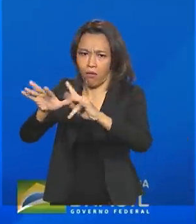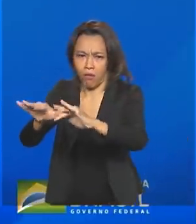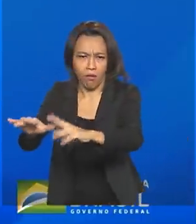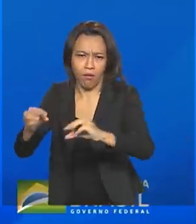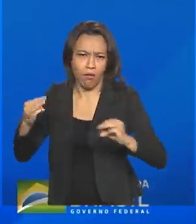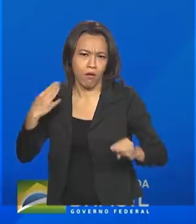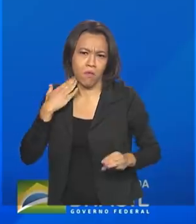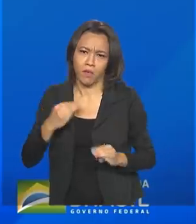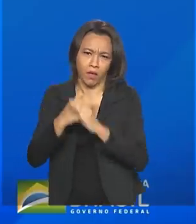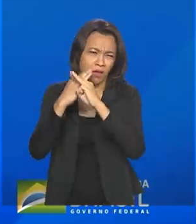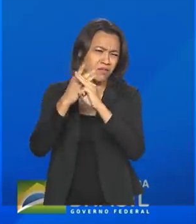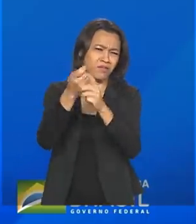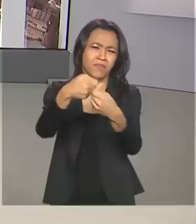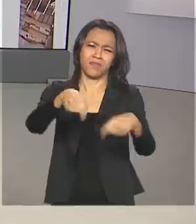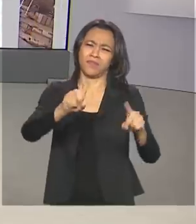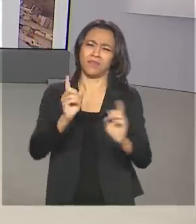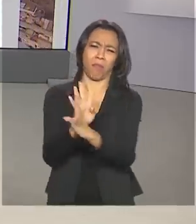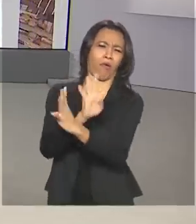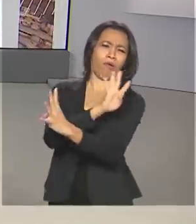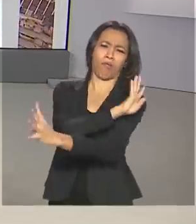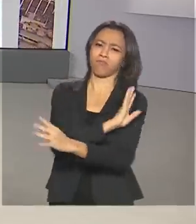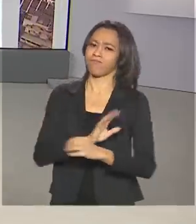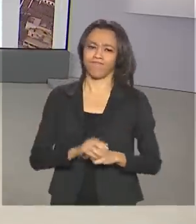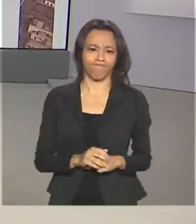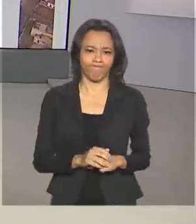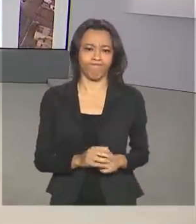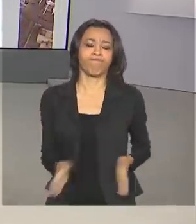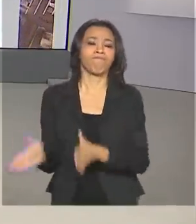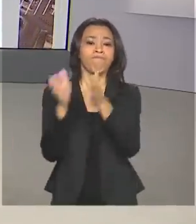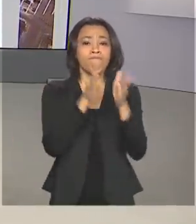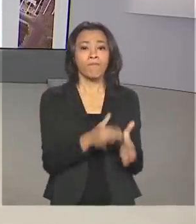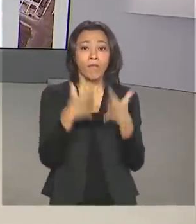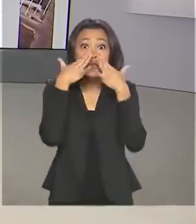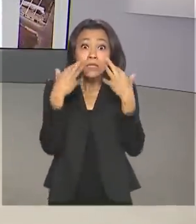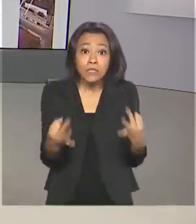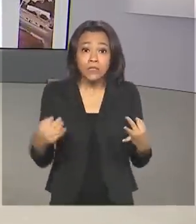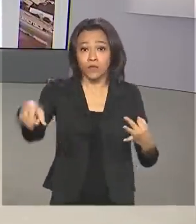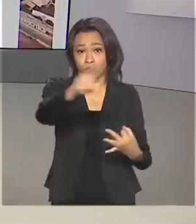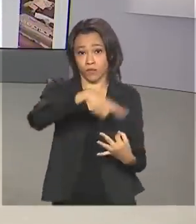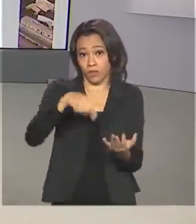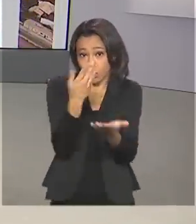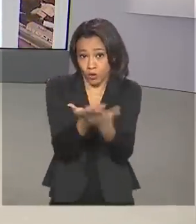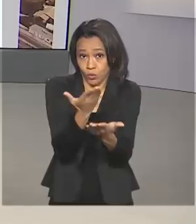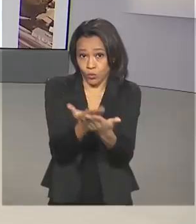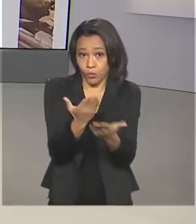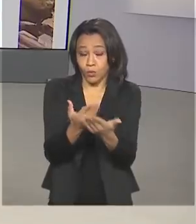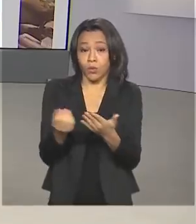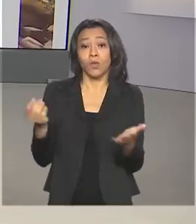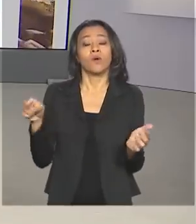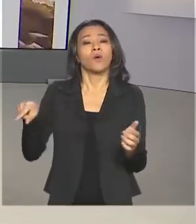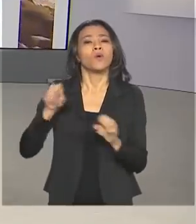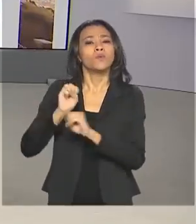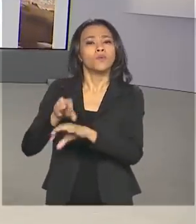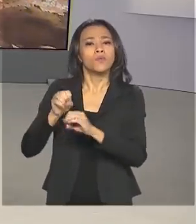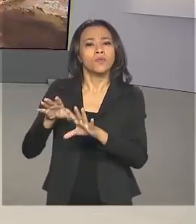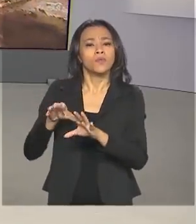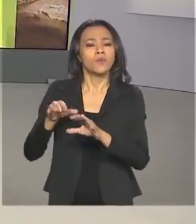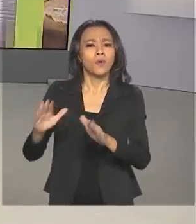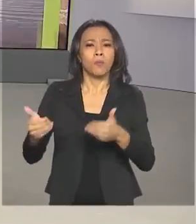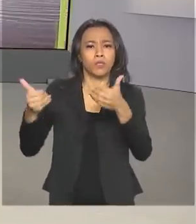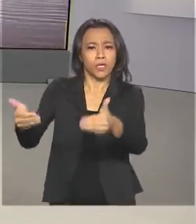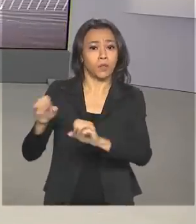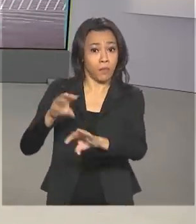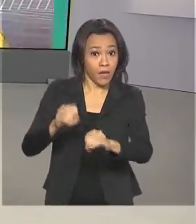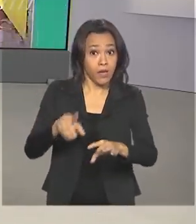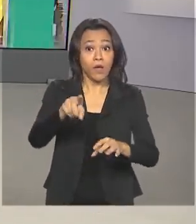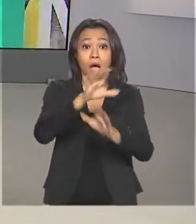agências antes delas abrirem. E atenção estudantes! O Ministério da Educação divulga hoje os selecionados para o programa